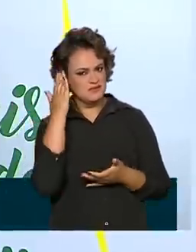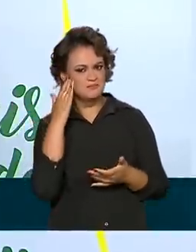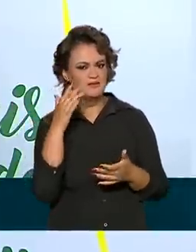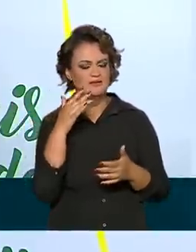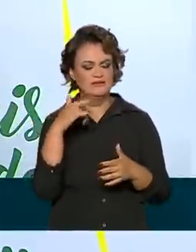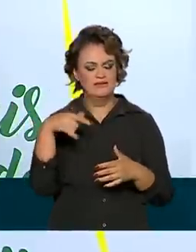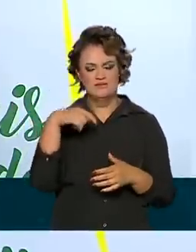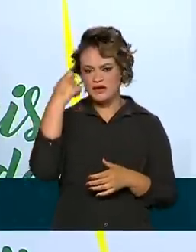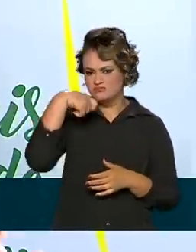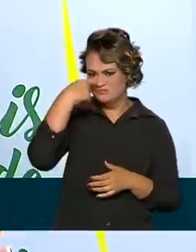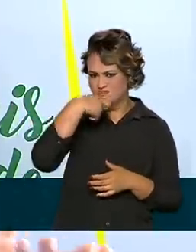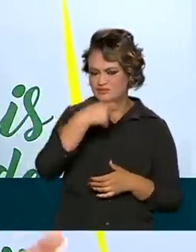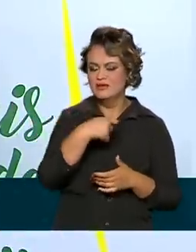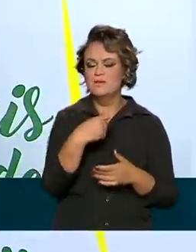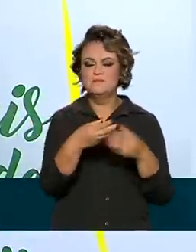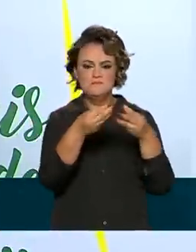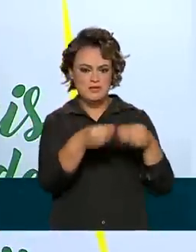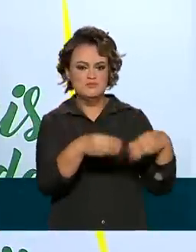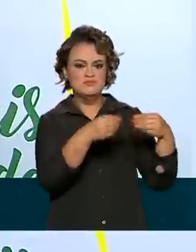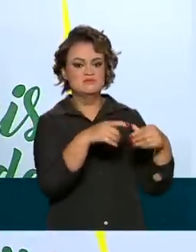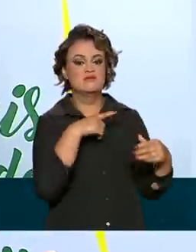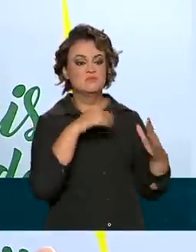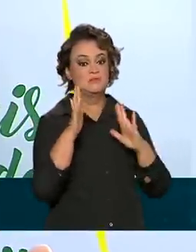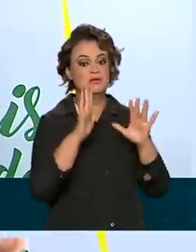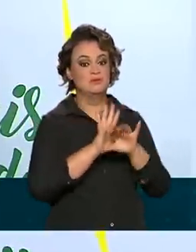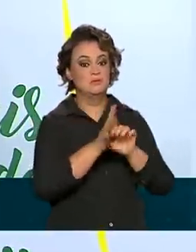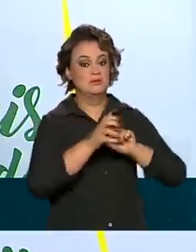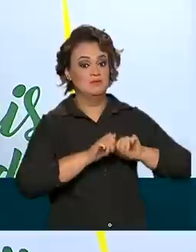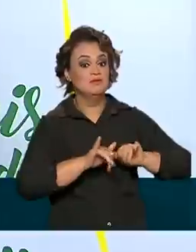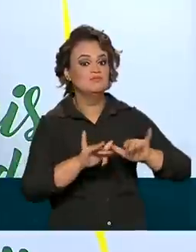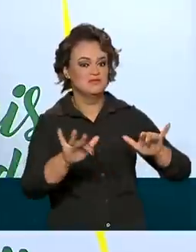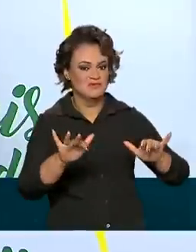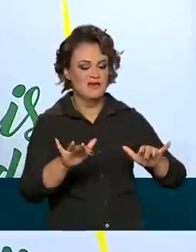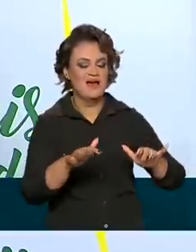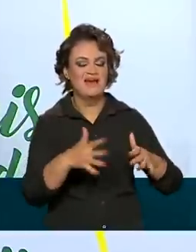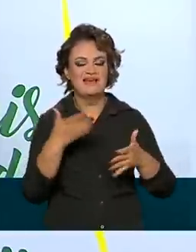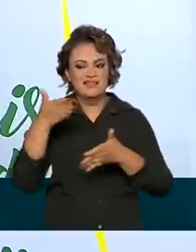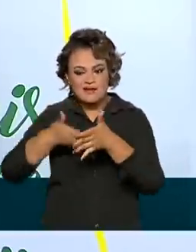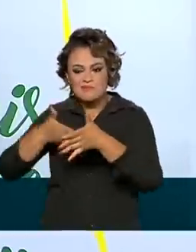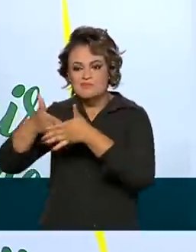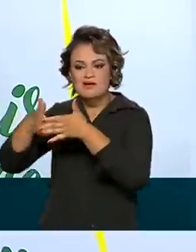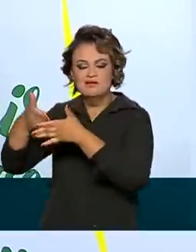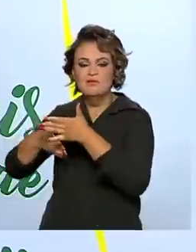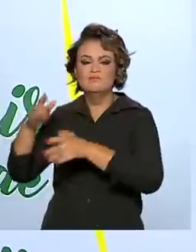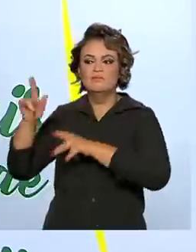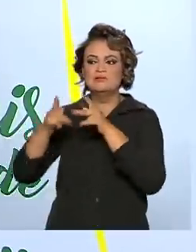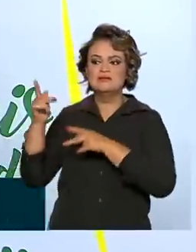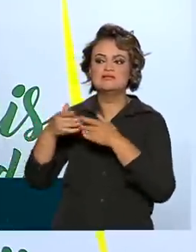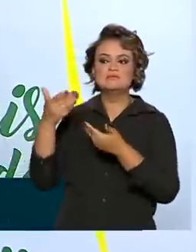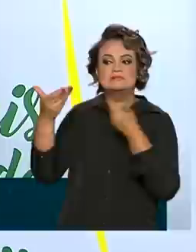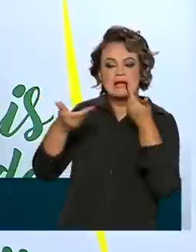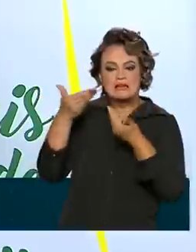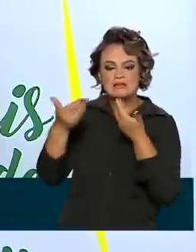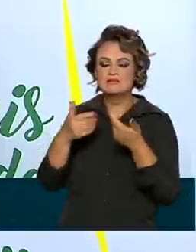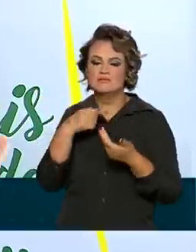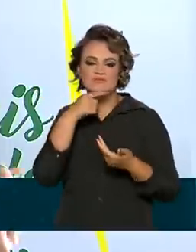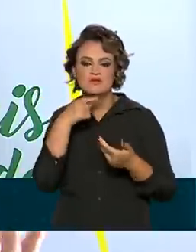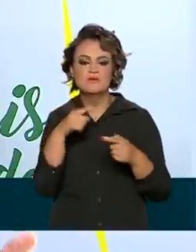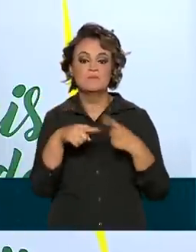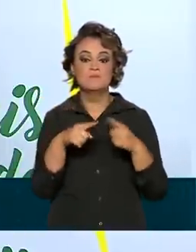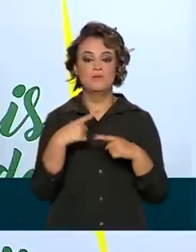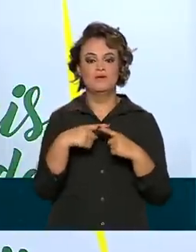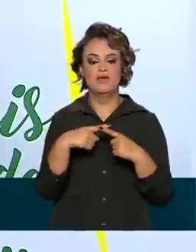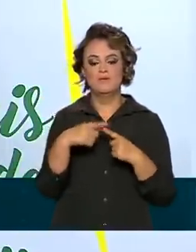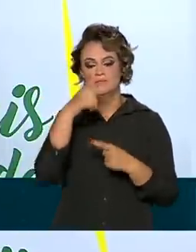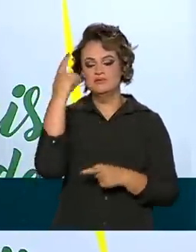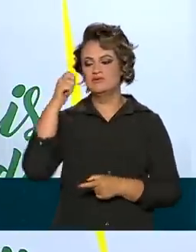odontológicos foram muito afetados no começo da pandemia, então isso restringiu muito o acesso da população, porque os dentistas